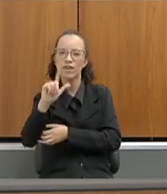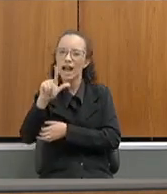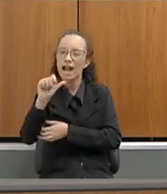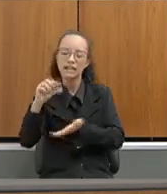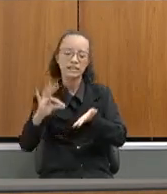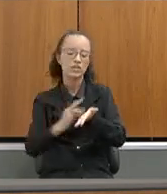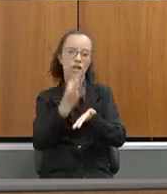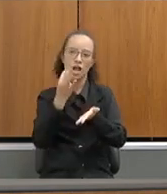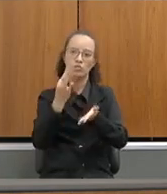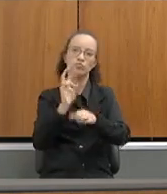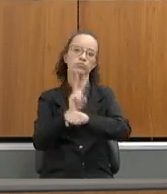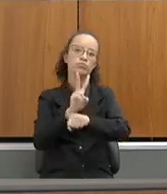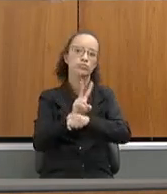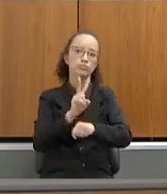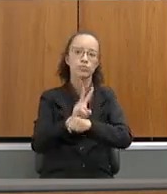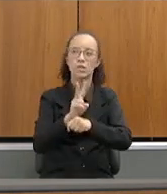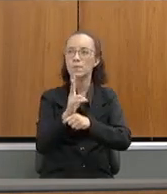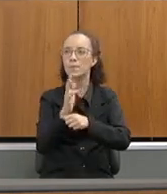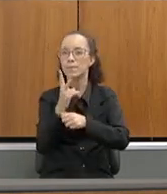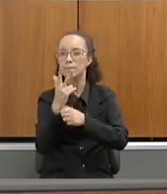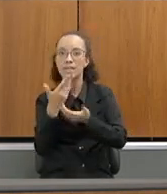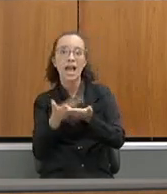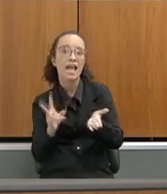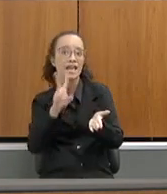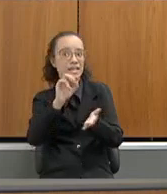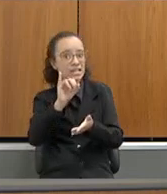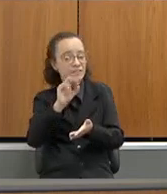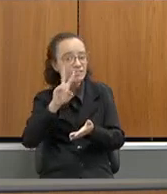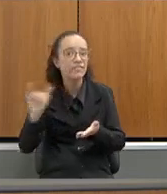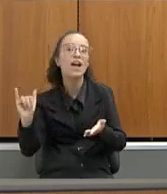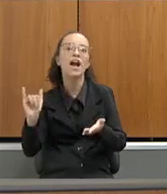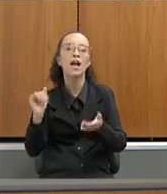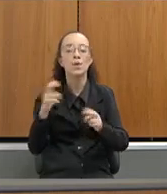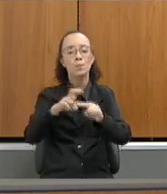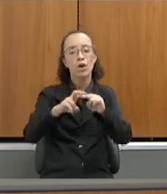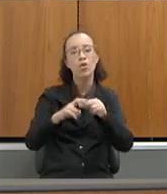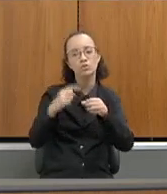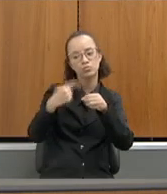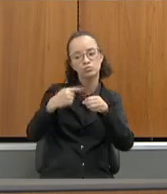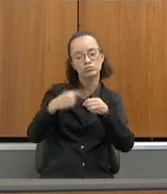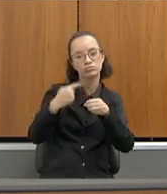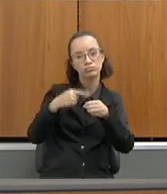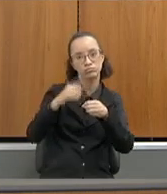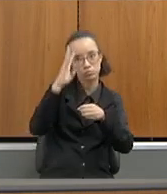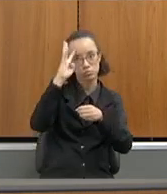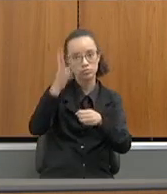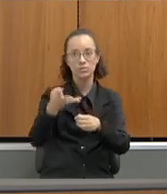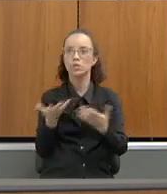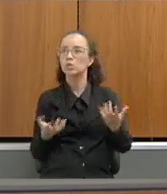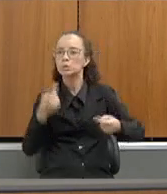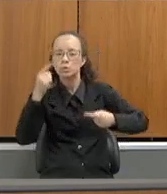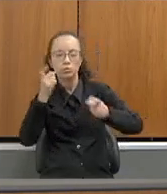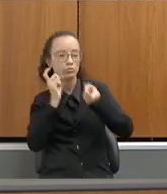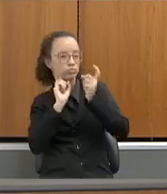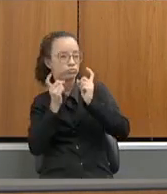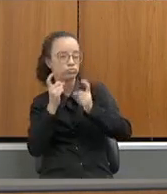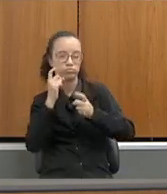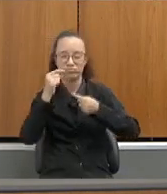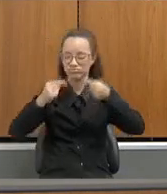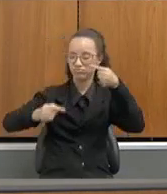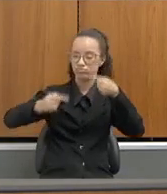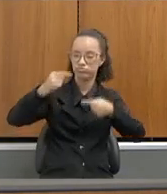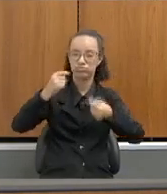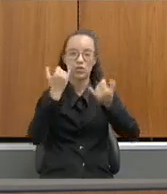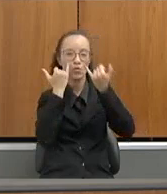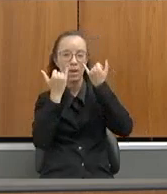contratos temporários deixaram de existir só pela adesão dos municípios. Foi uma audiência com bastante conteúdo e que trouxe várias